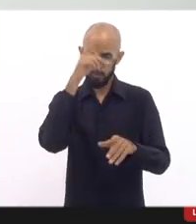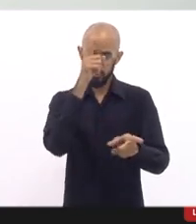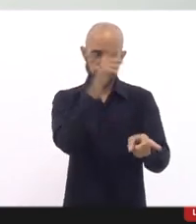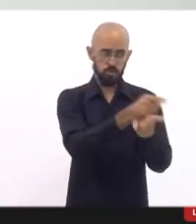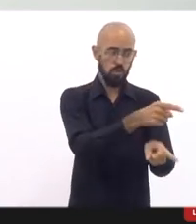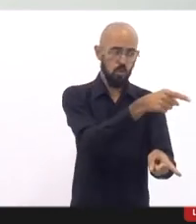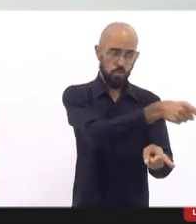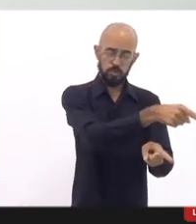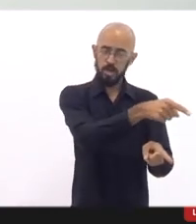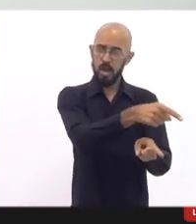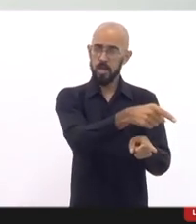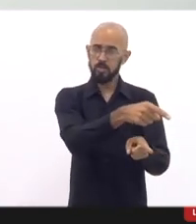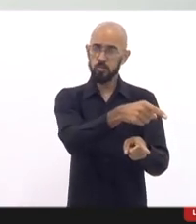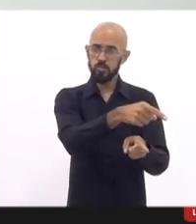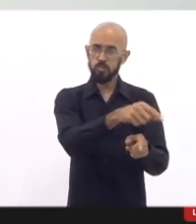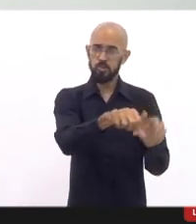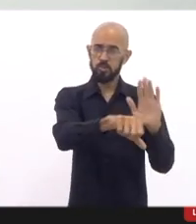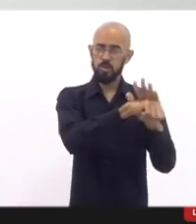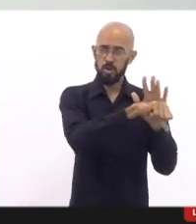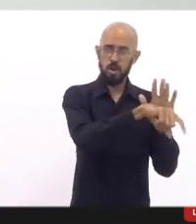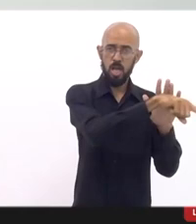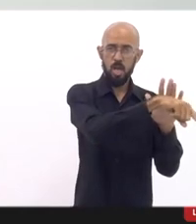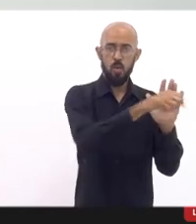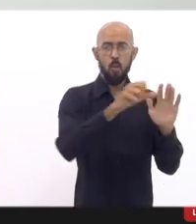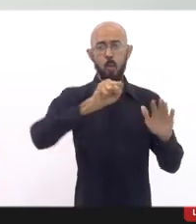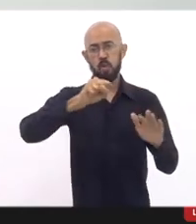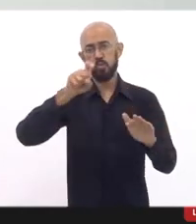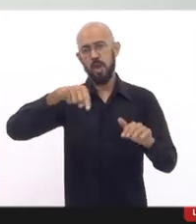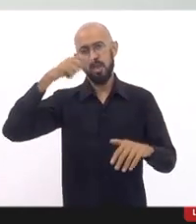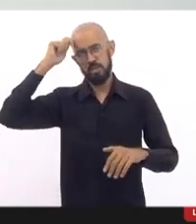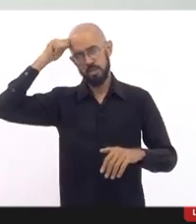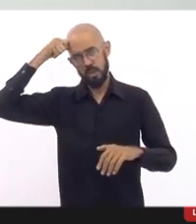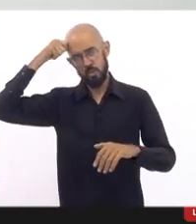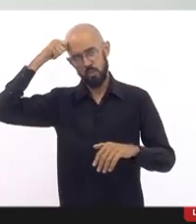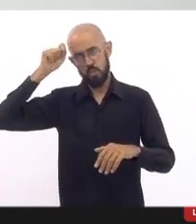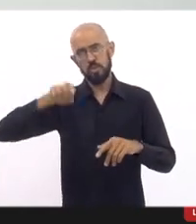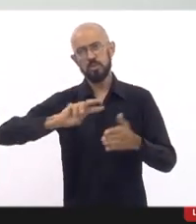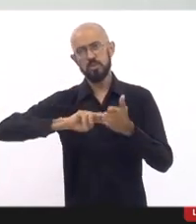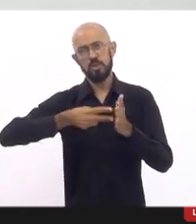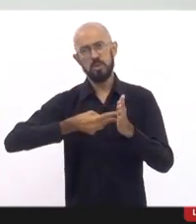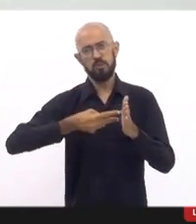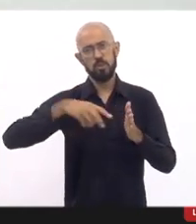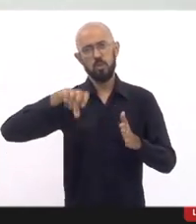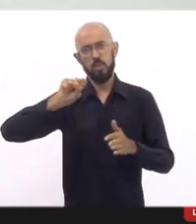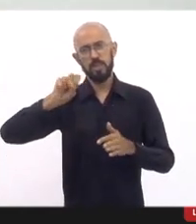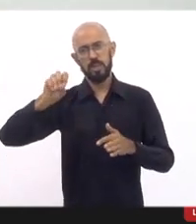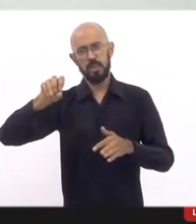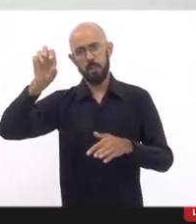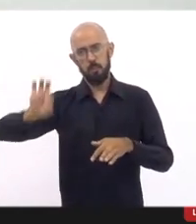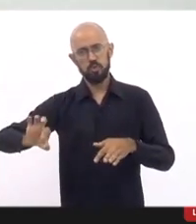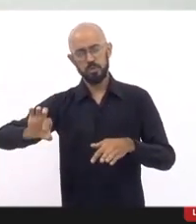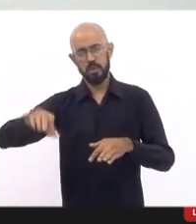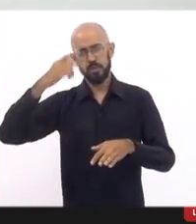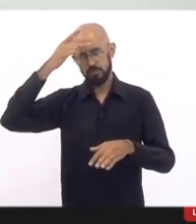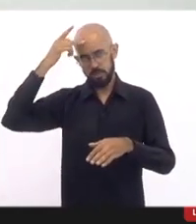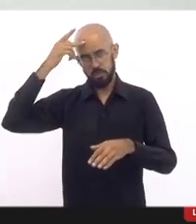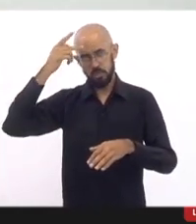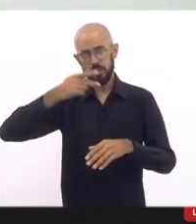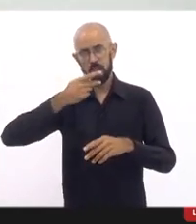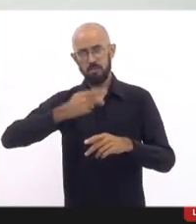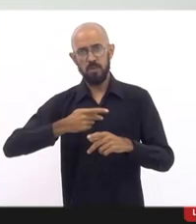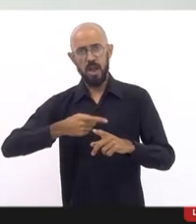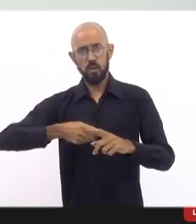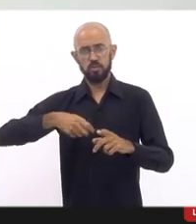são negras, em que 80% das pessoas que relatam tortura, relatam tortura na